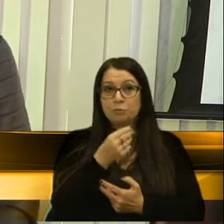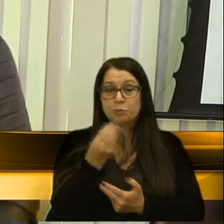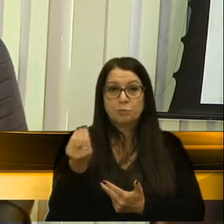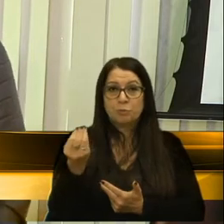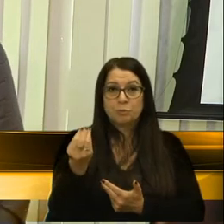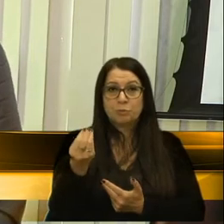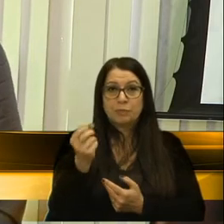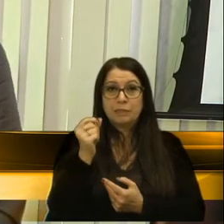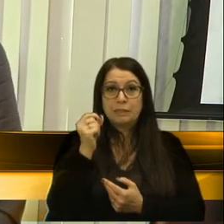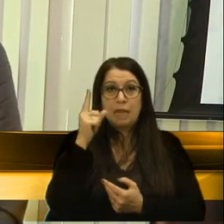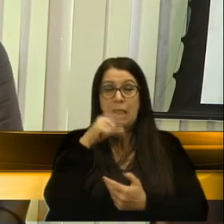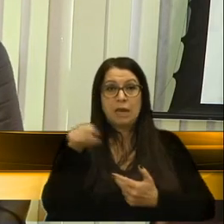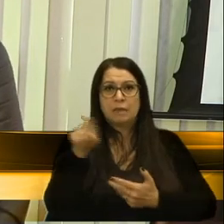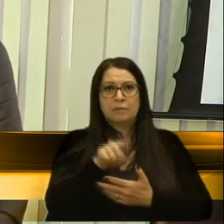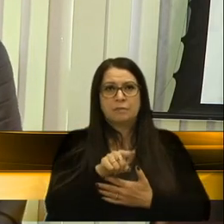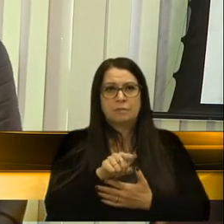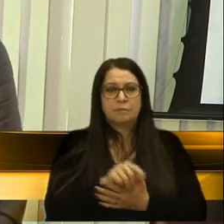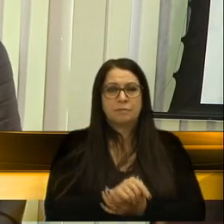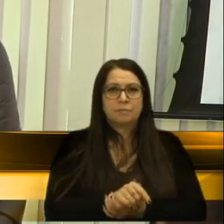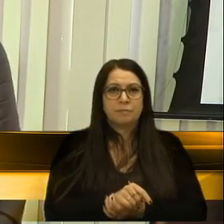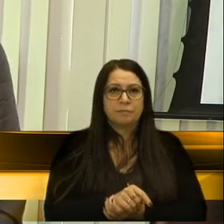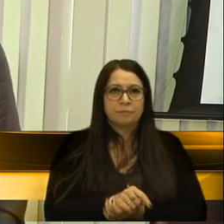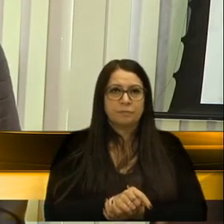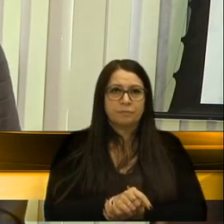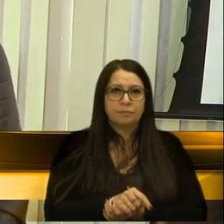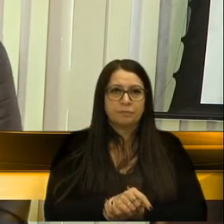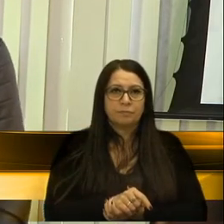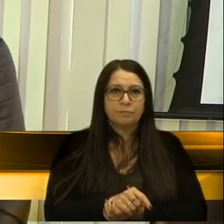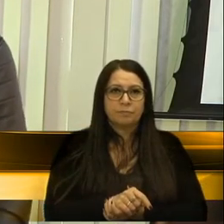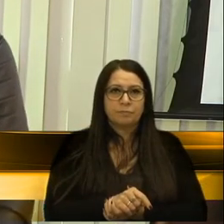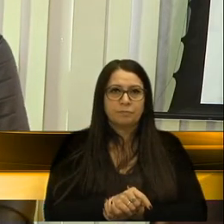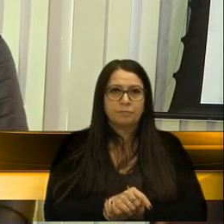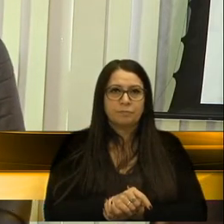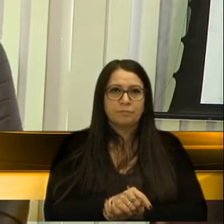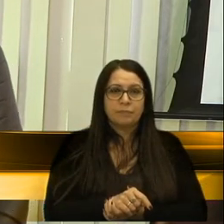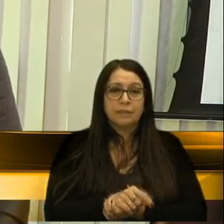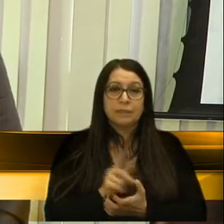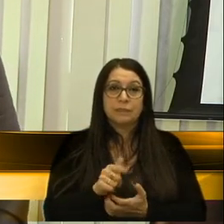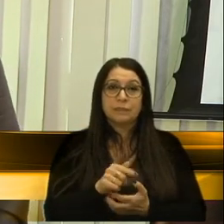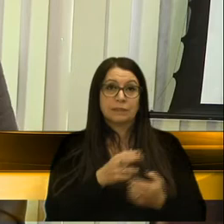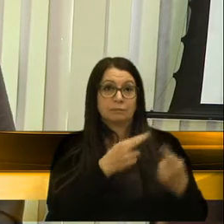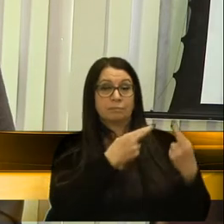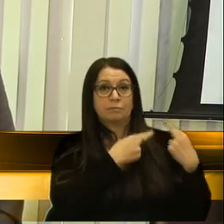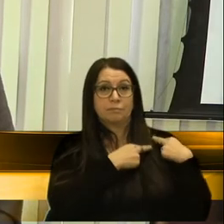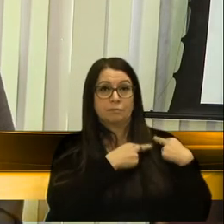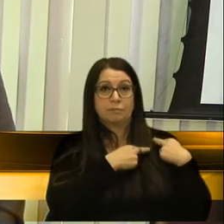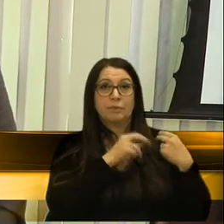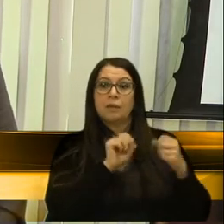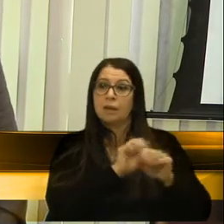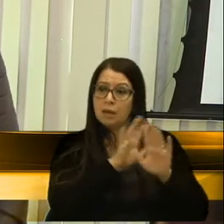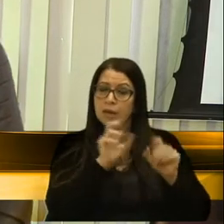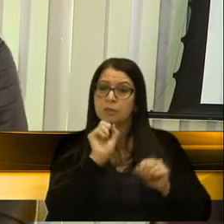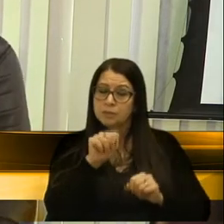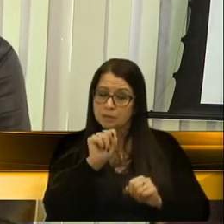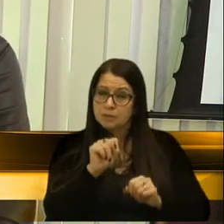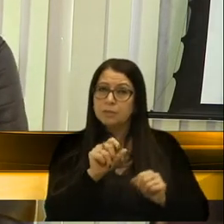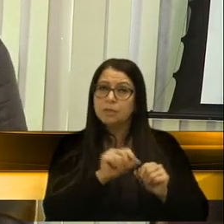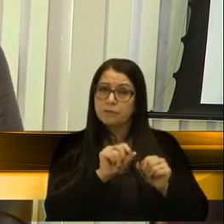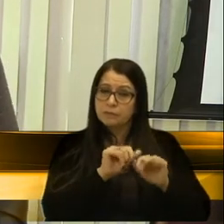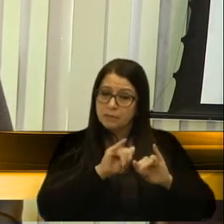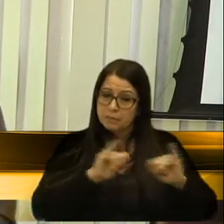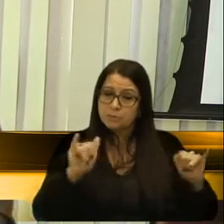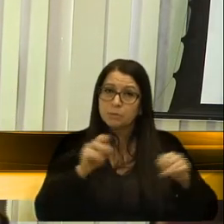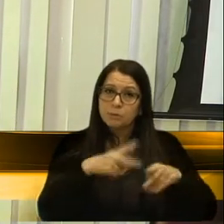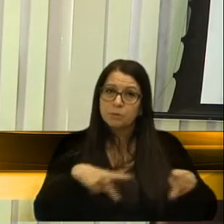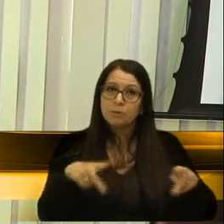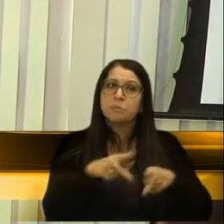esse alarme, essa coisa errada. Temos que ser responsáveis? Claro que sim. Claro que sim. Temos que fazer campanha para que a